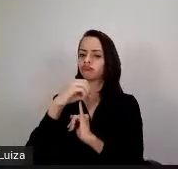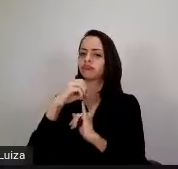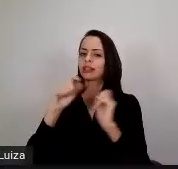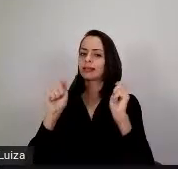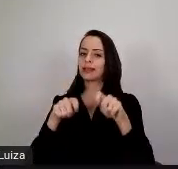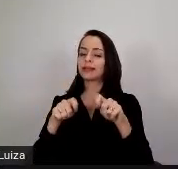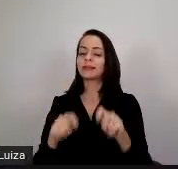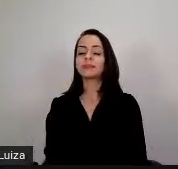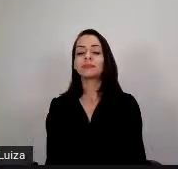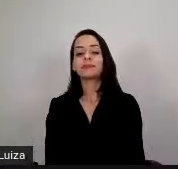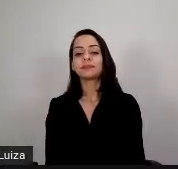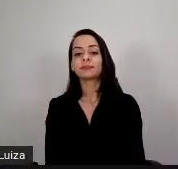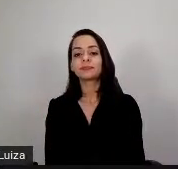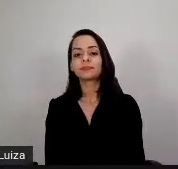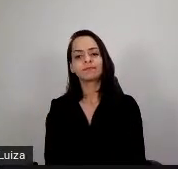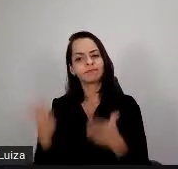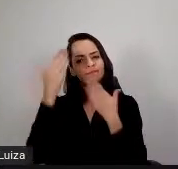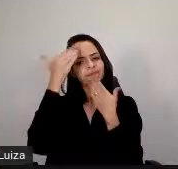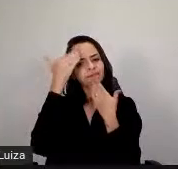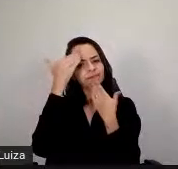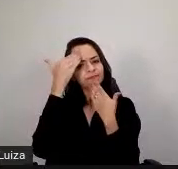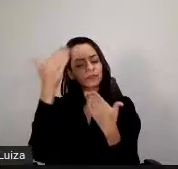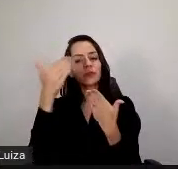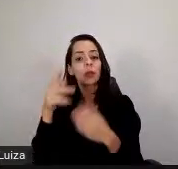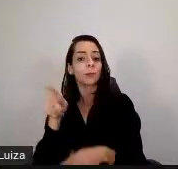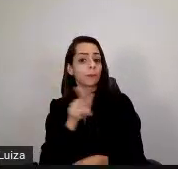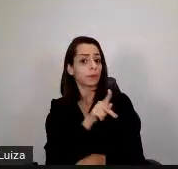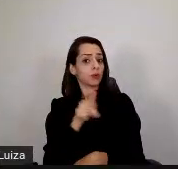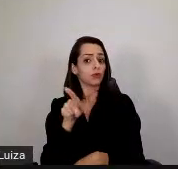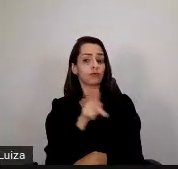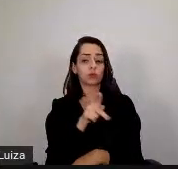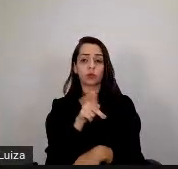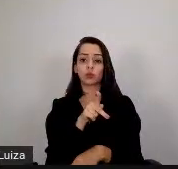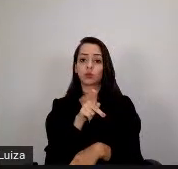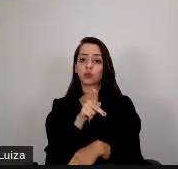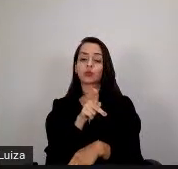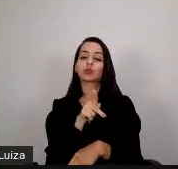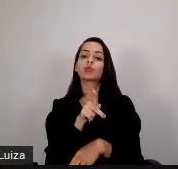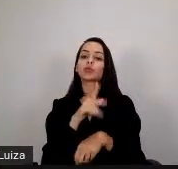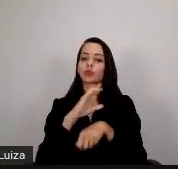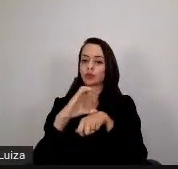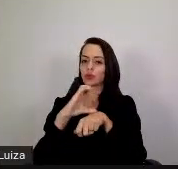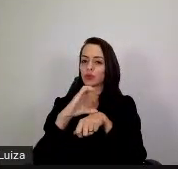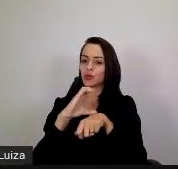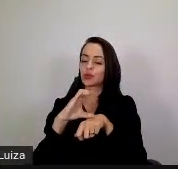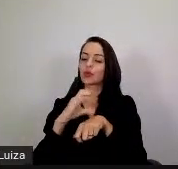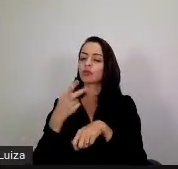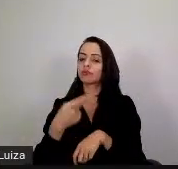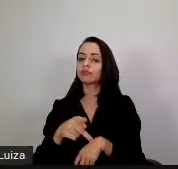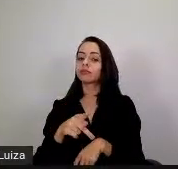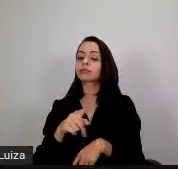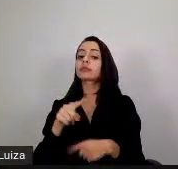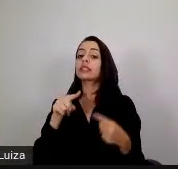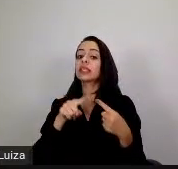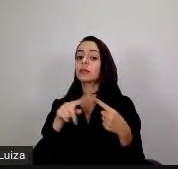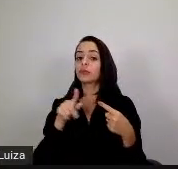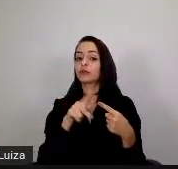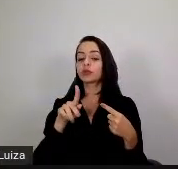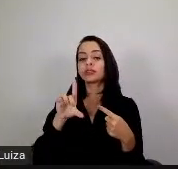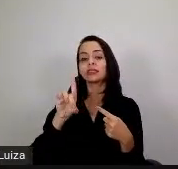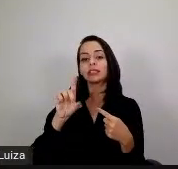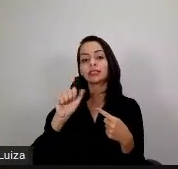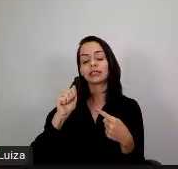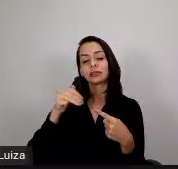Eu agradeço muito aos professores formadores do curso, que estão aqui representados pelo professor Damione, do Instituto Federal